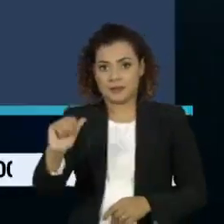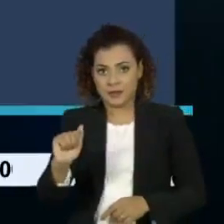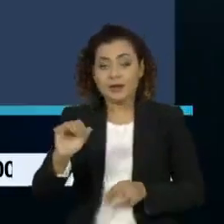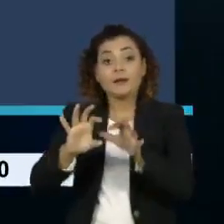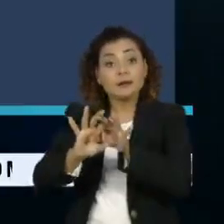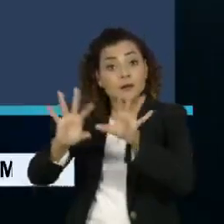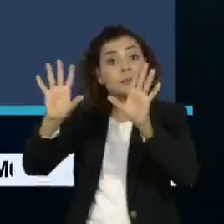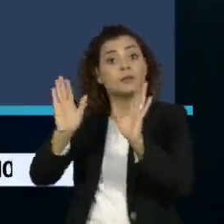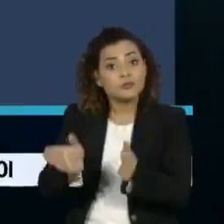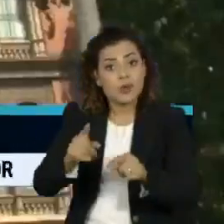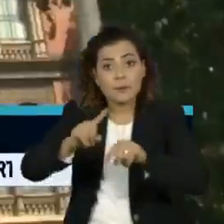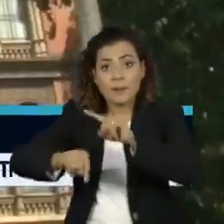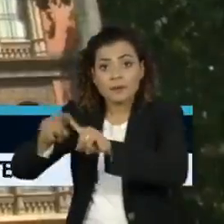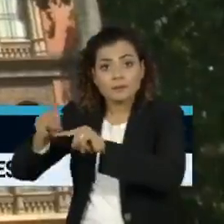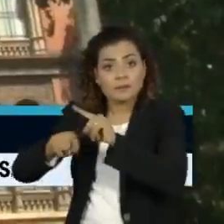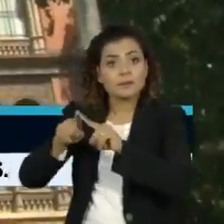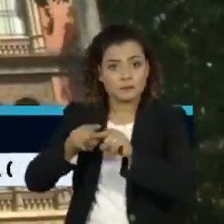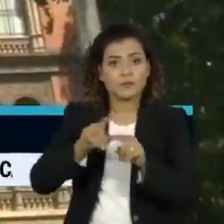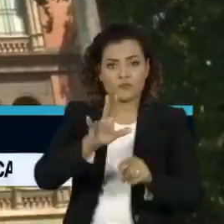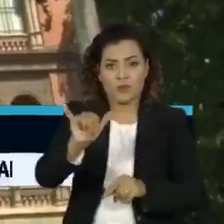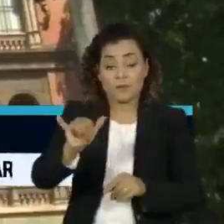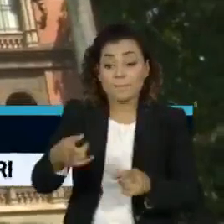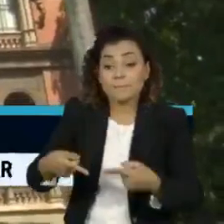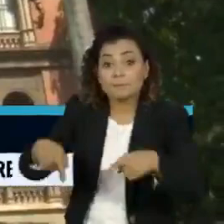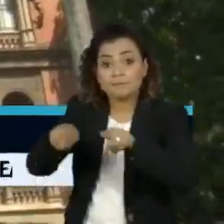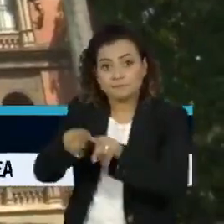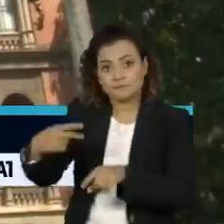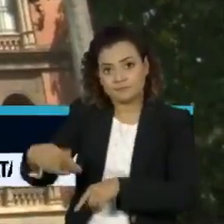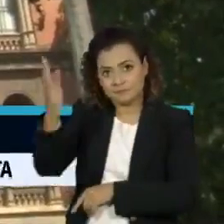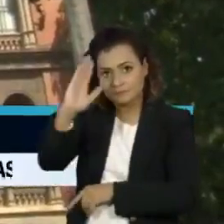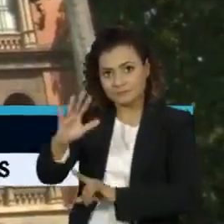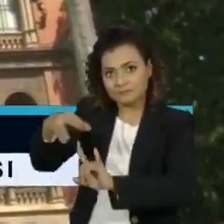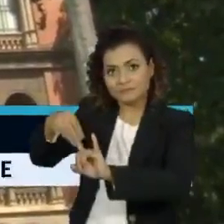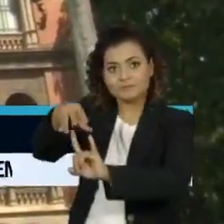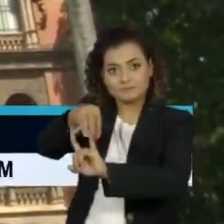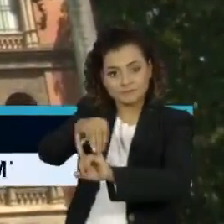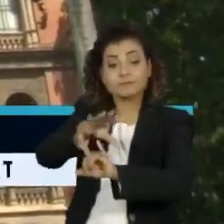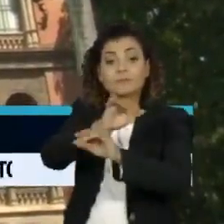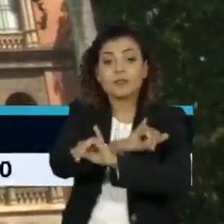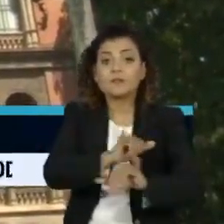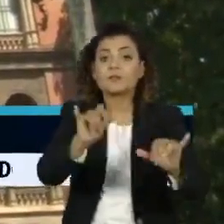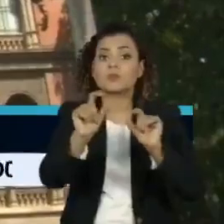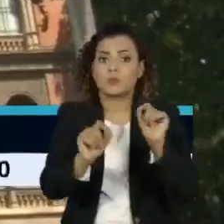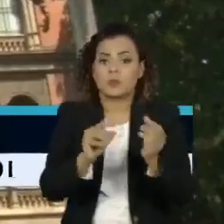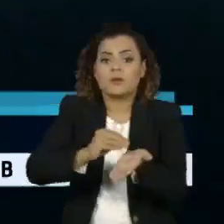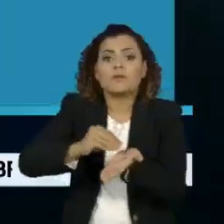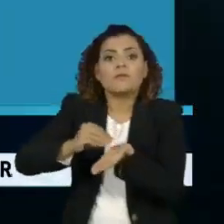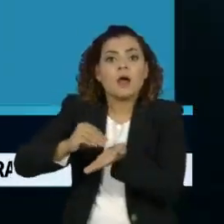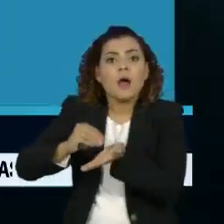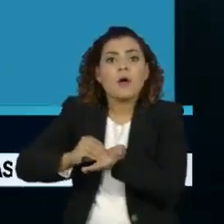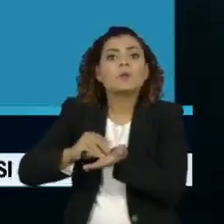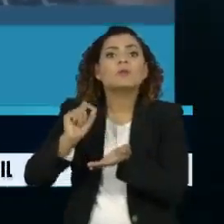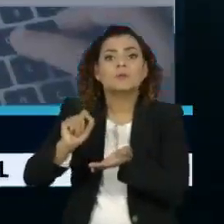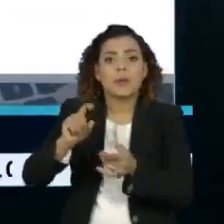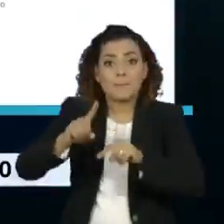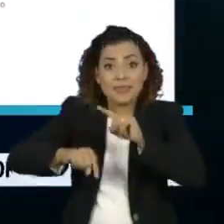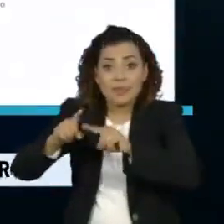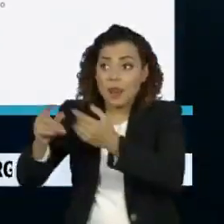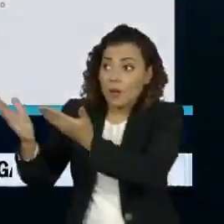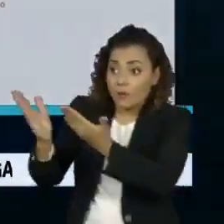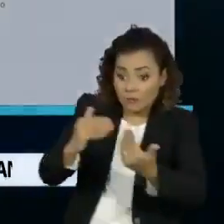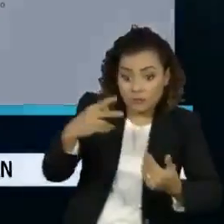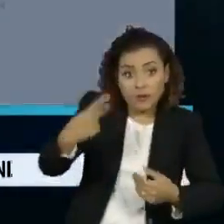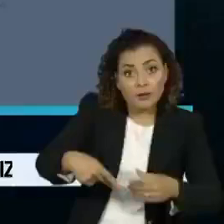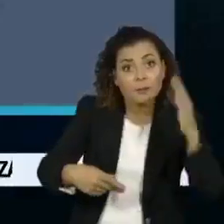liberação sendo acelerada. Parceira da AstraZeneca no Brasil, a Fiocruz informou que a falta de confirmação da exportação da